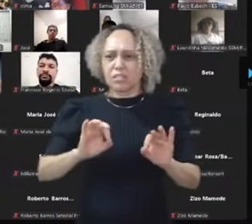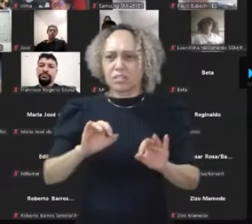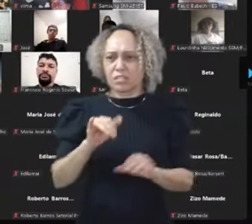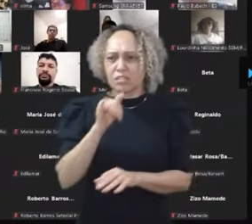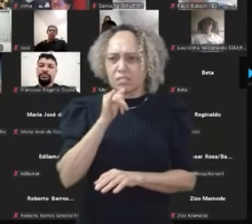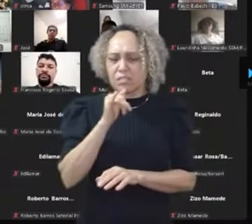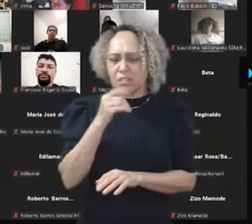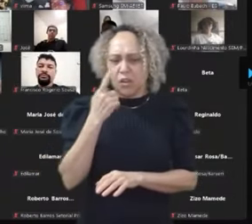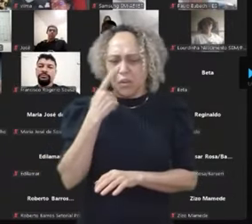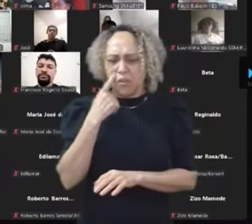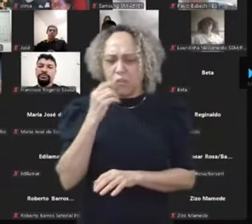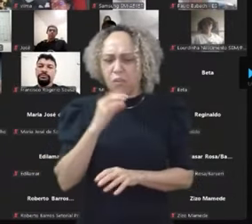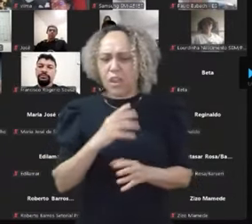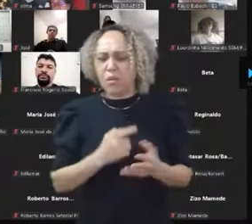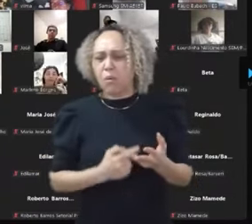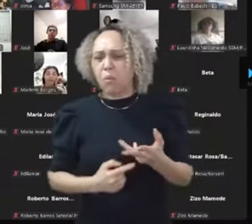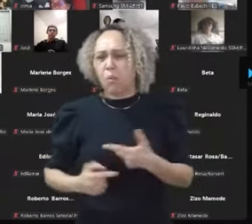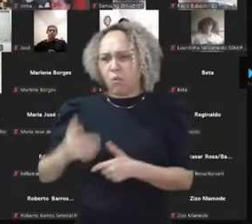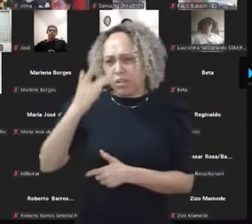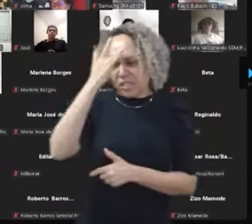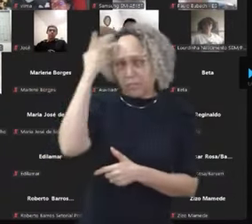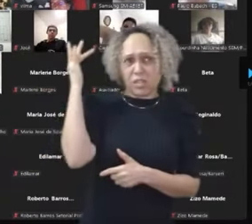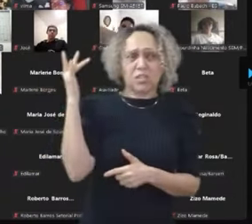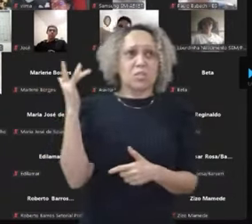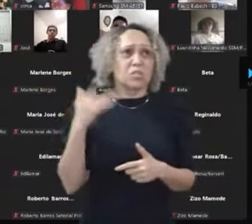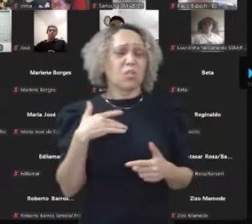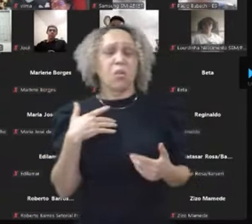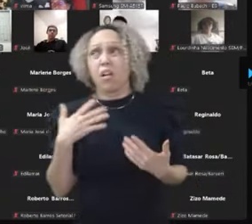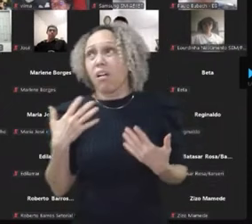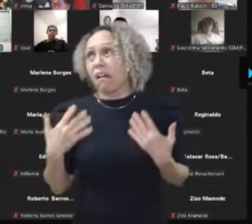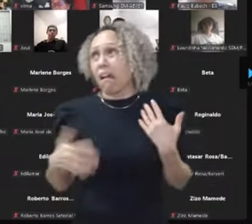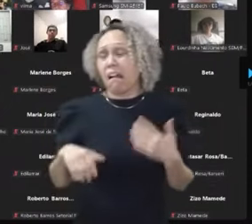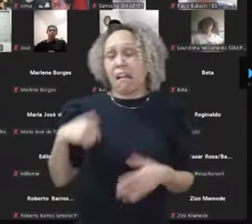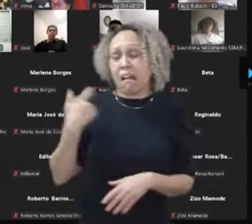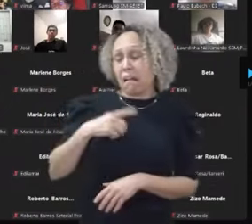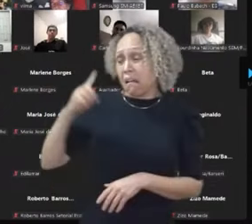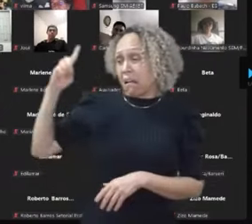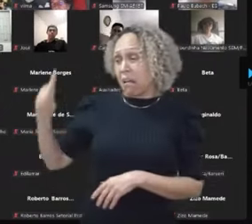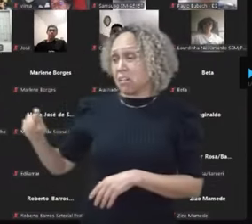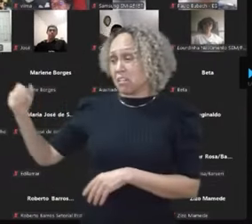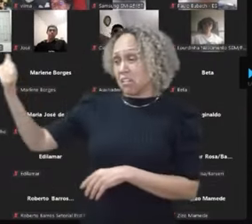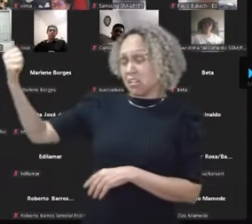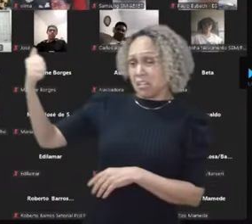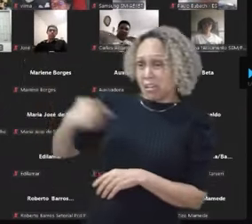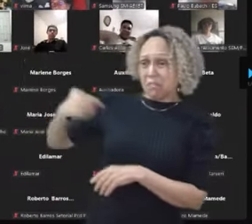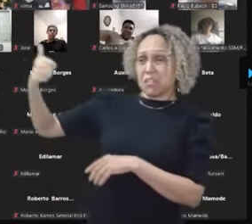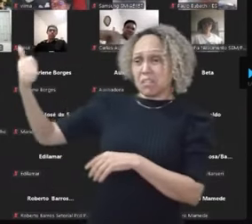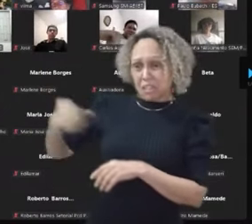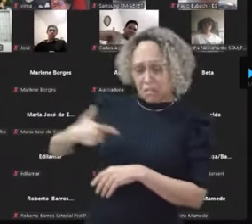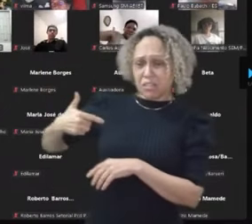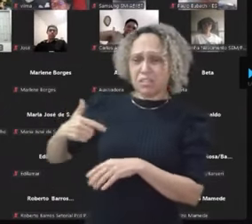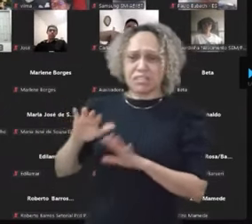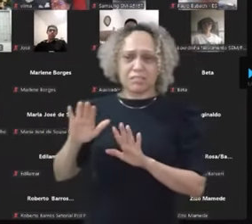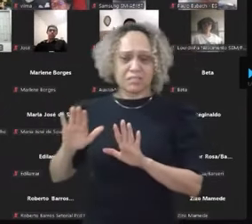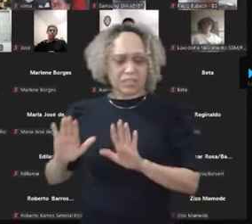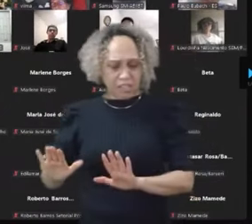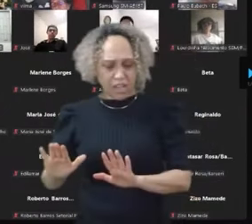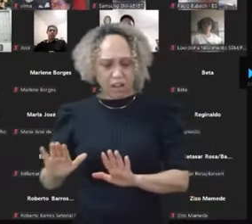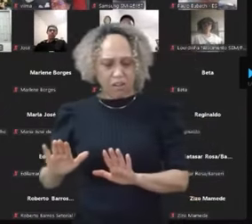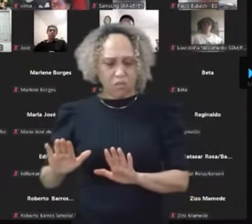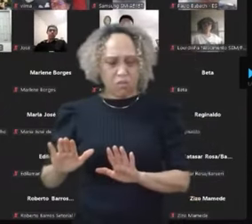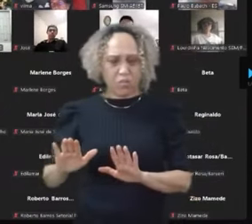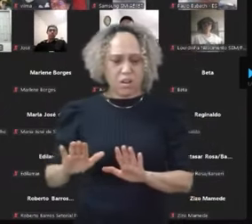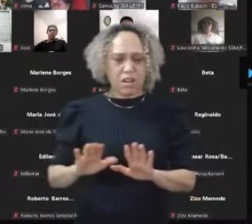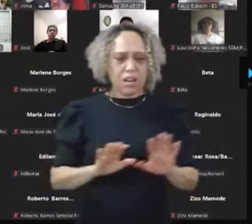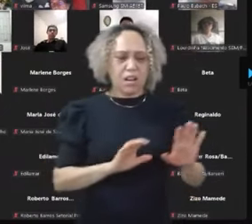eu vejo muita gente fazendo alarmismo, dizendo que a gente está levando uma surra sempre. Não é sempre, não. Está faltando organização na